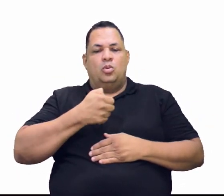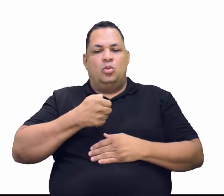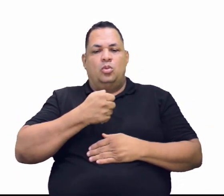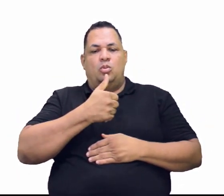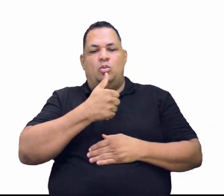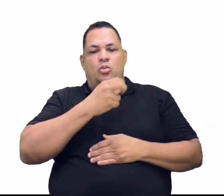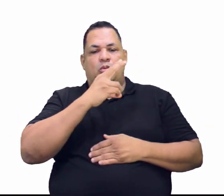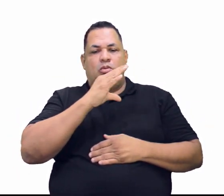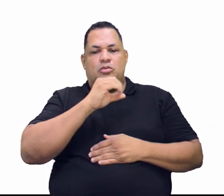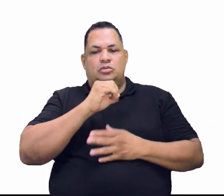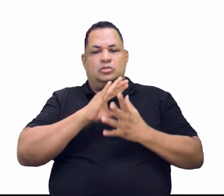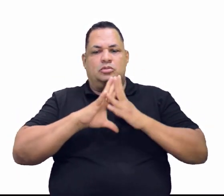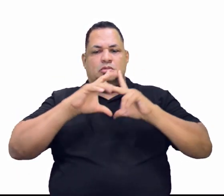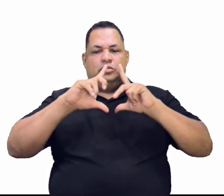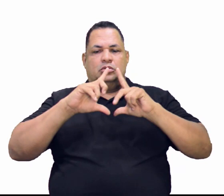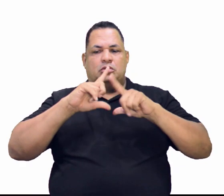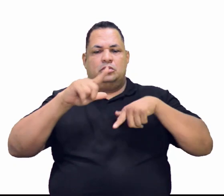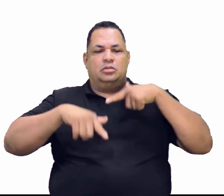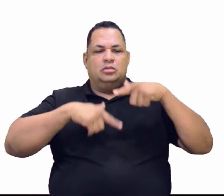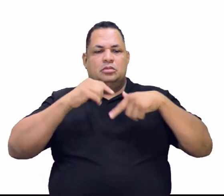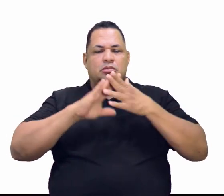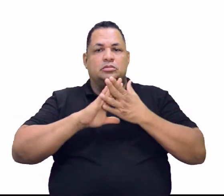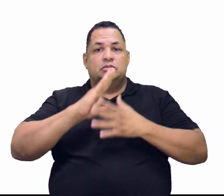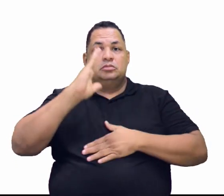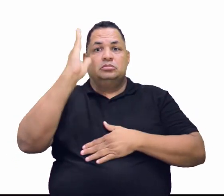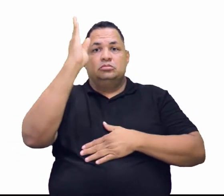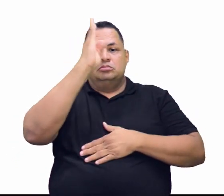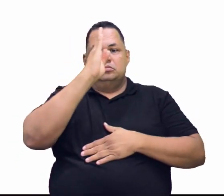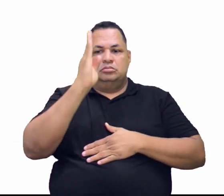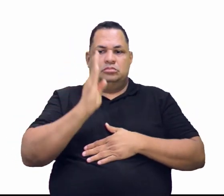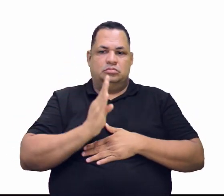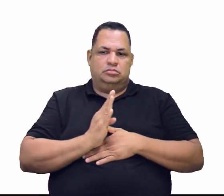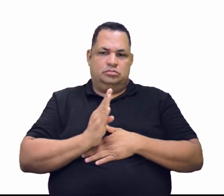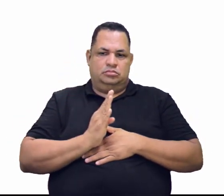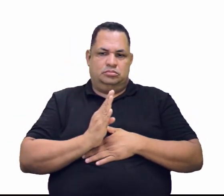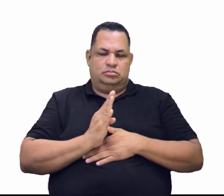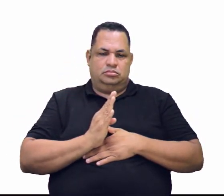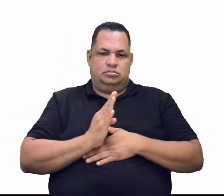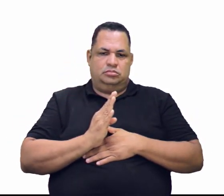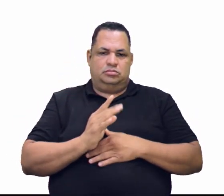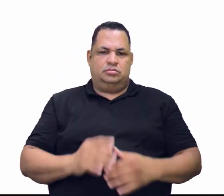nacional. É isso que você vai ver.